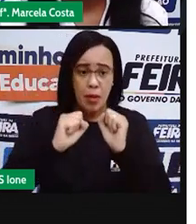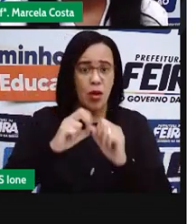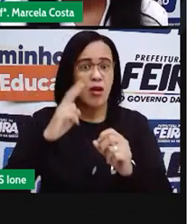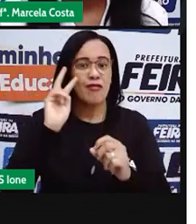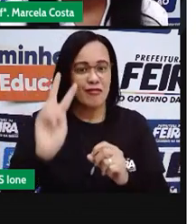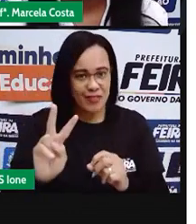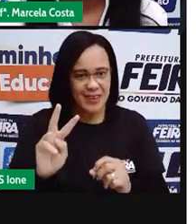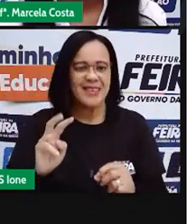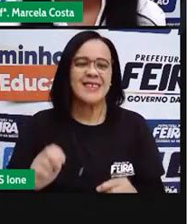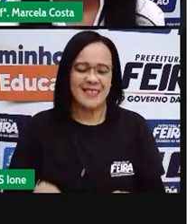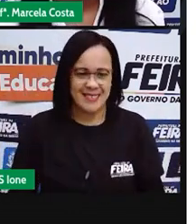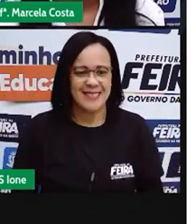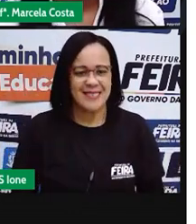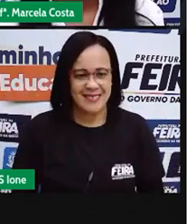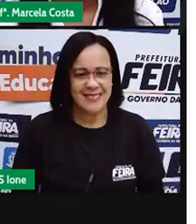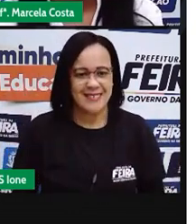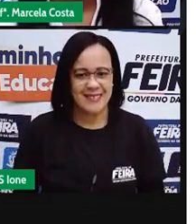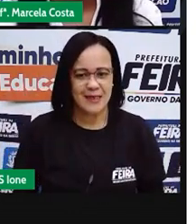apresentação.